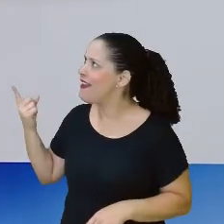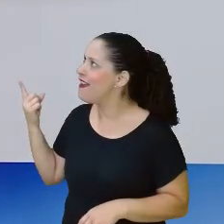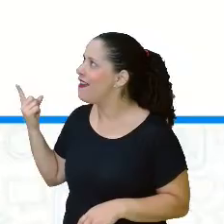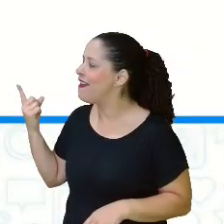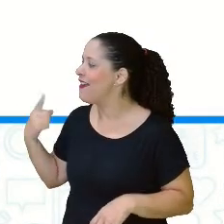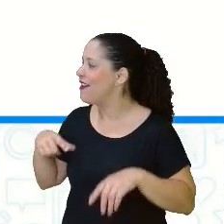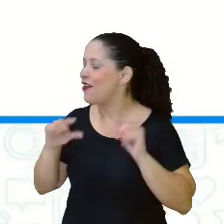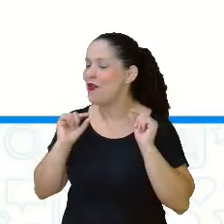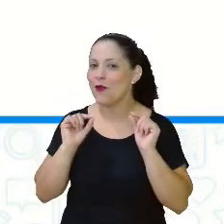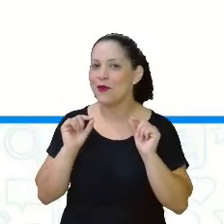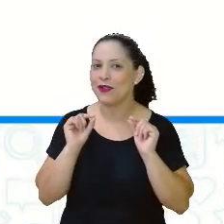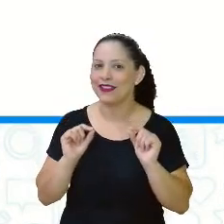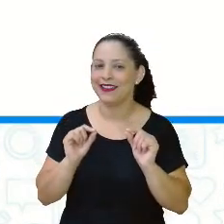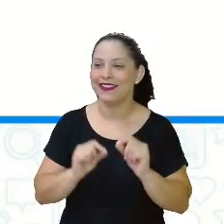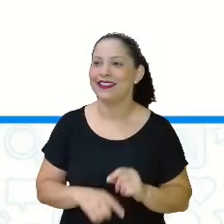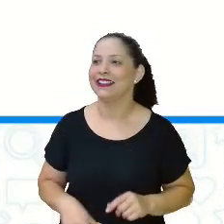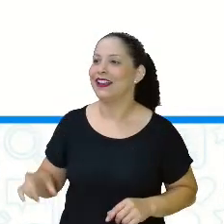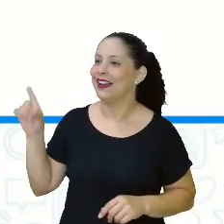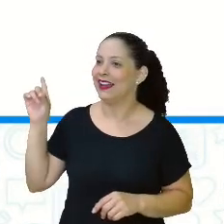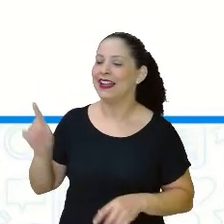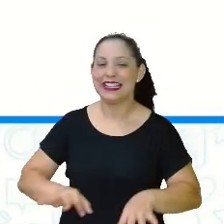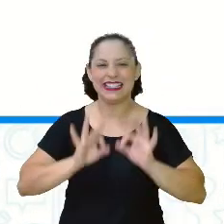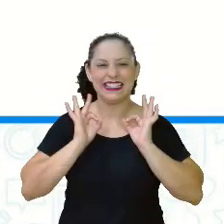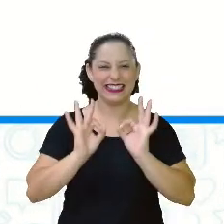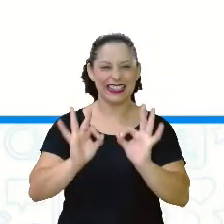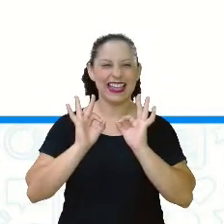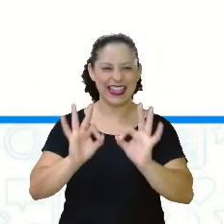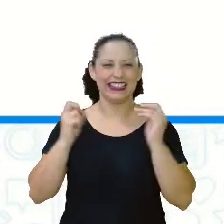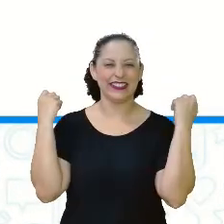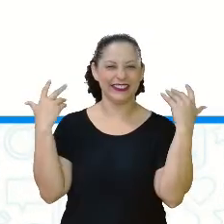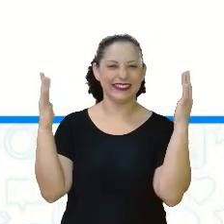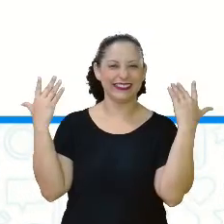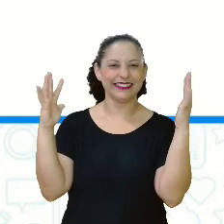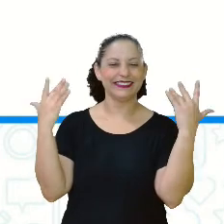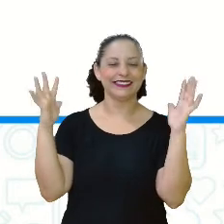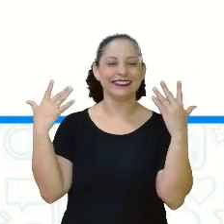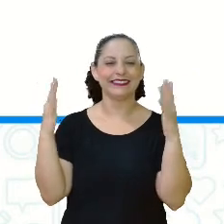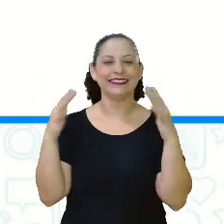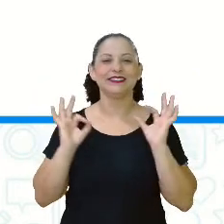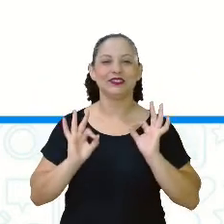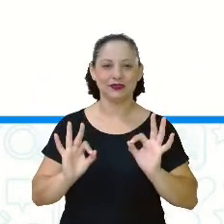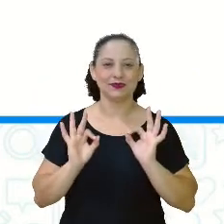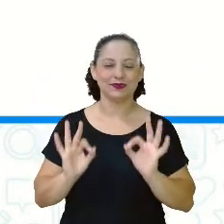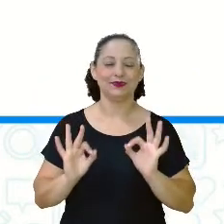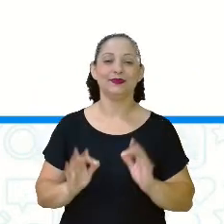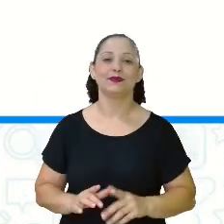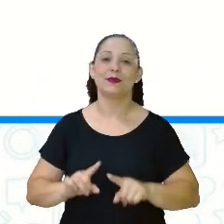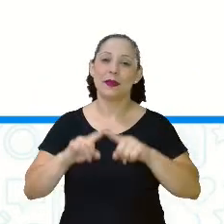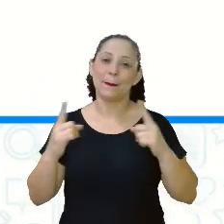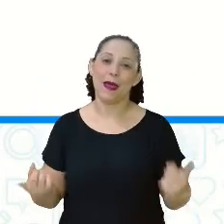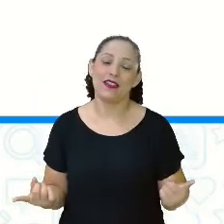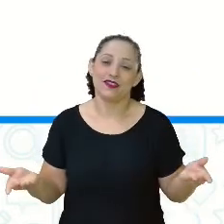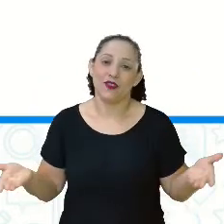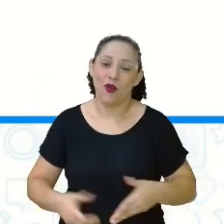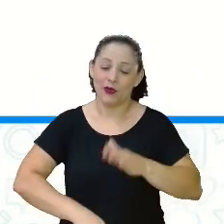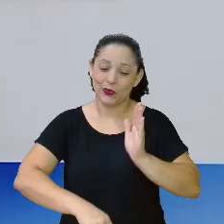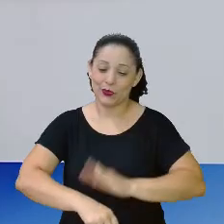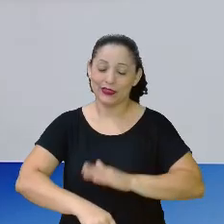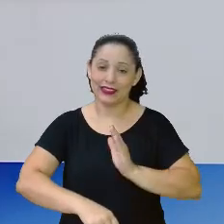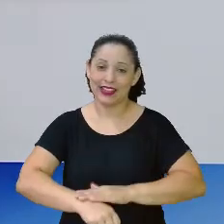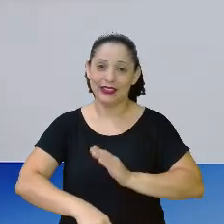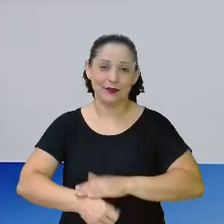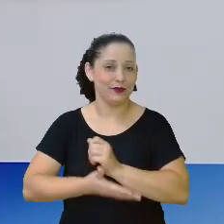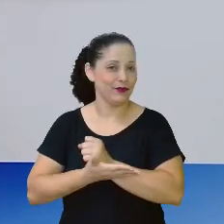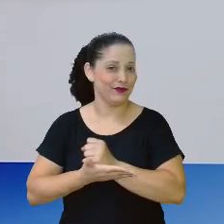C. Olha só. Cadê? Aí, minha gente, corretíssimo. Mas, infelizmente, o meu tempo